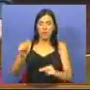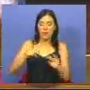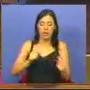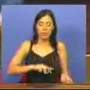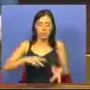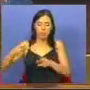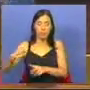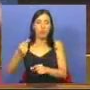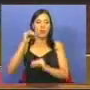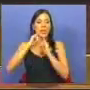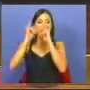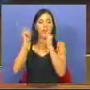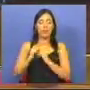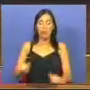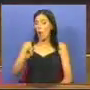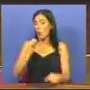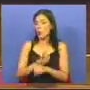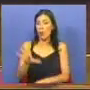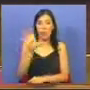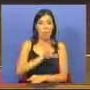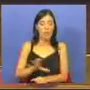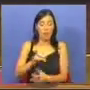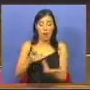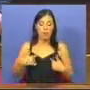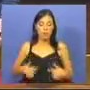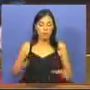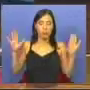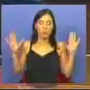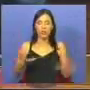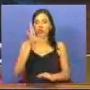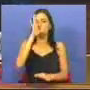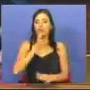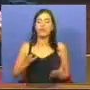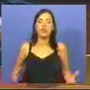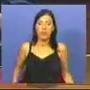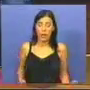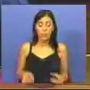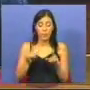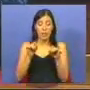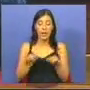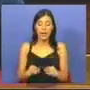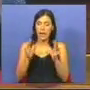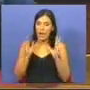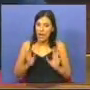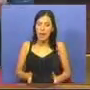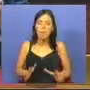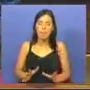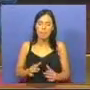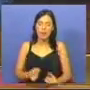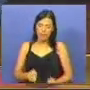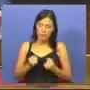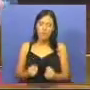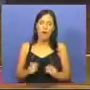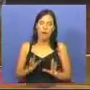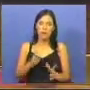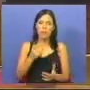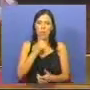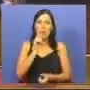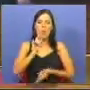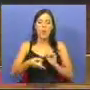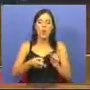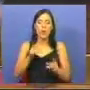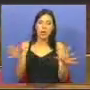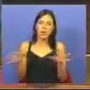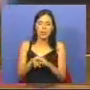transações internacionais, outra forma de demissão do Estado. E, portanto, aqui é preciso atacar forte e feio naquilo que era o